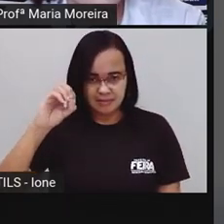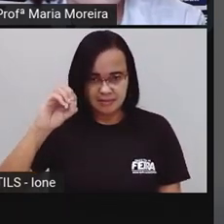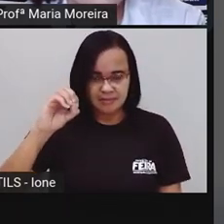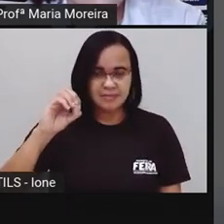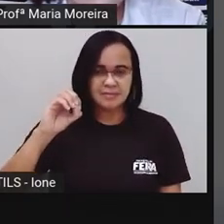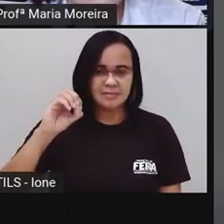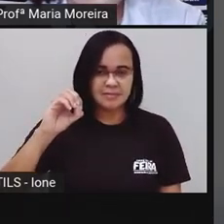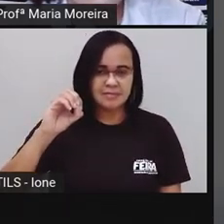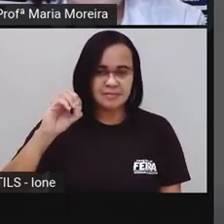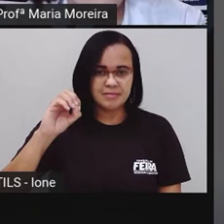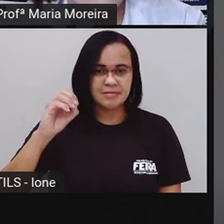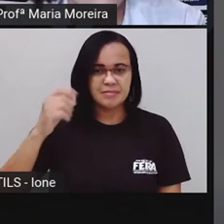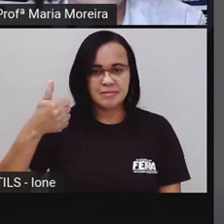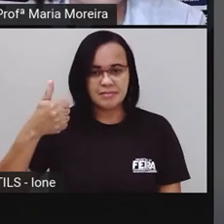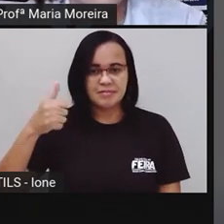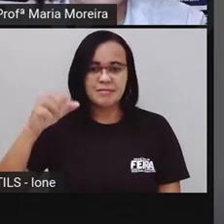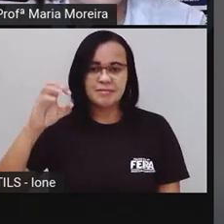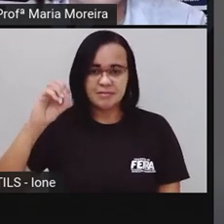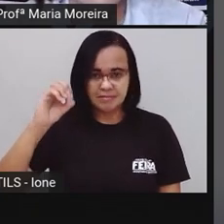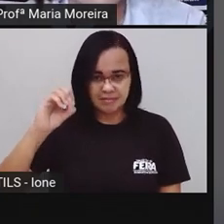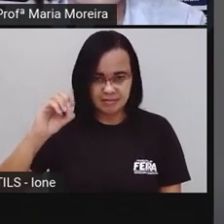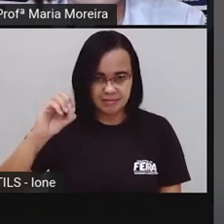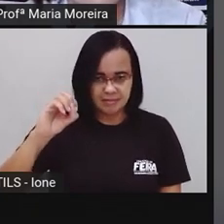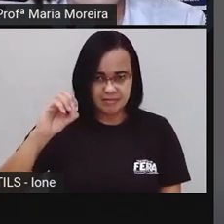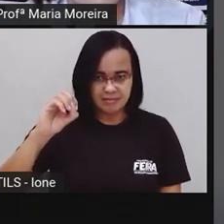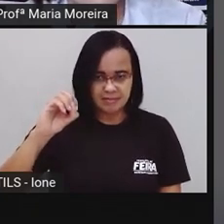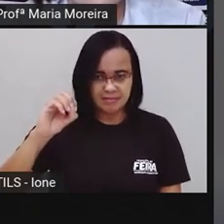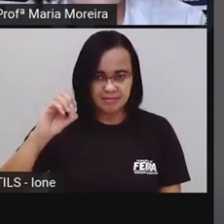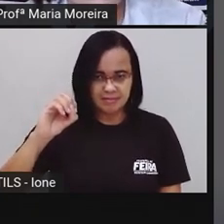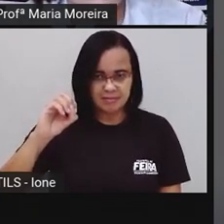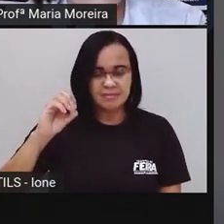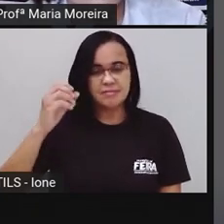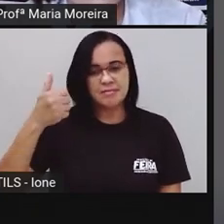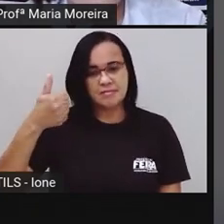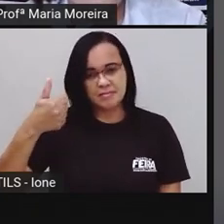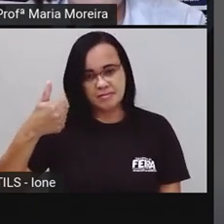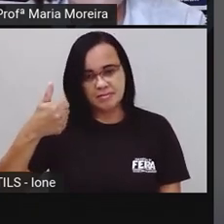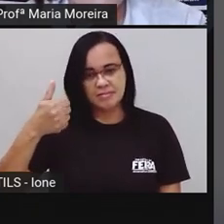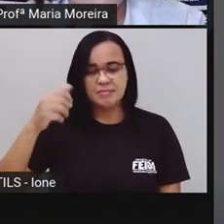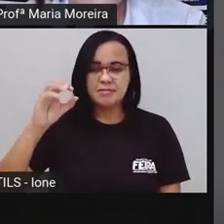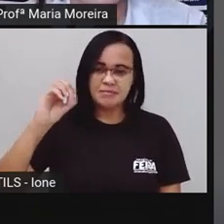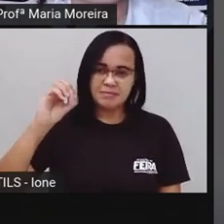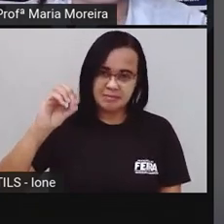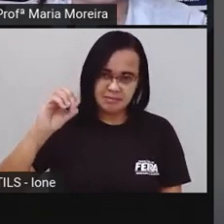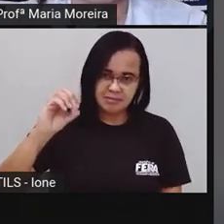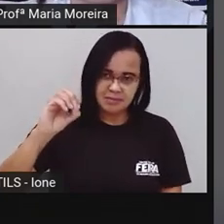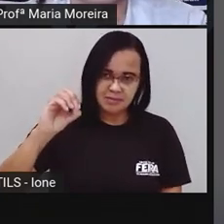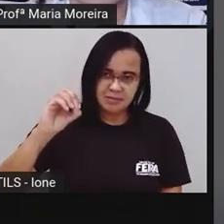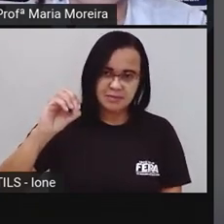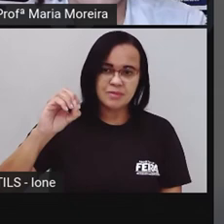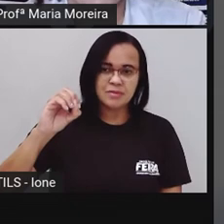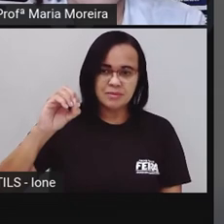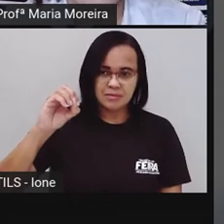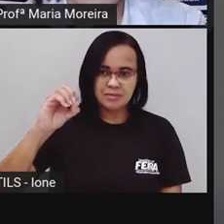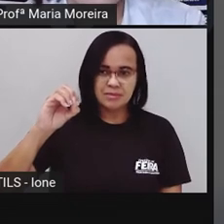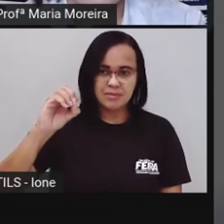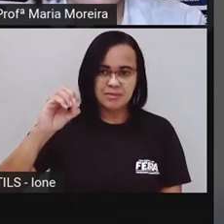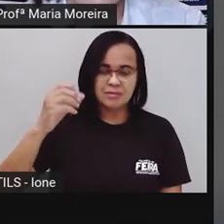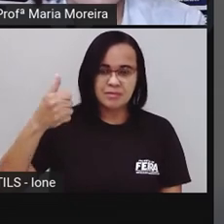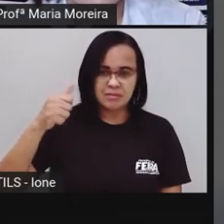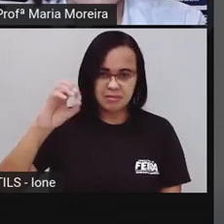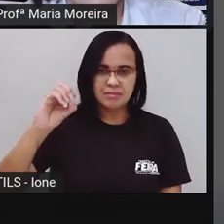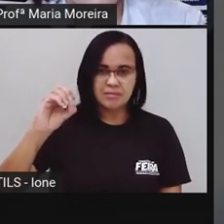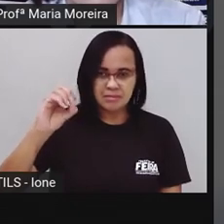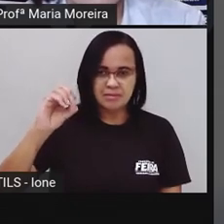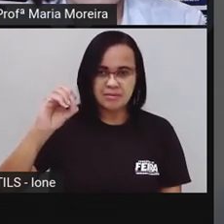dez, mais, ó, dez, mais, vamos lá, mais